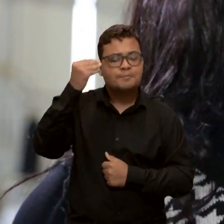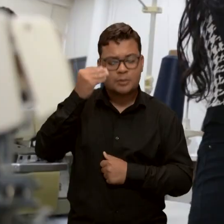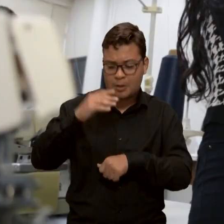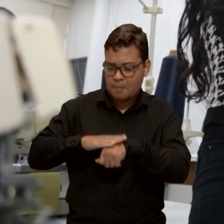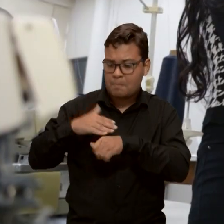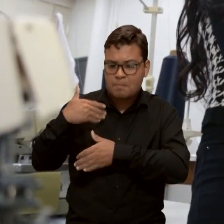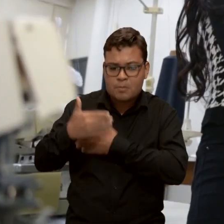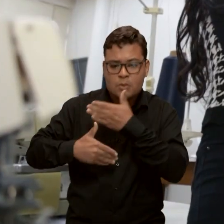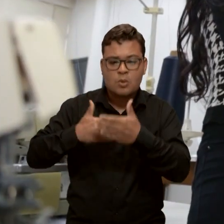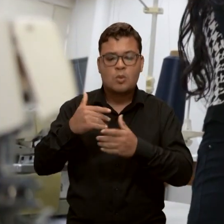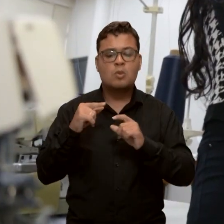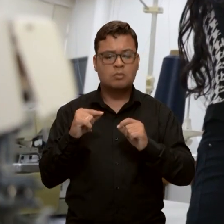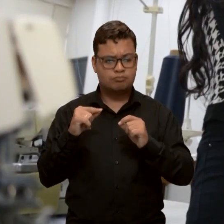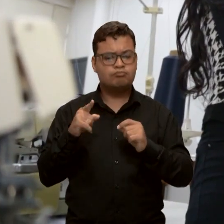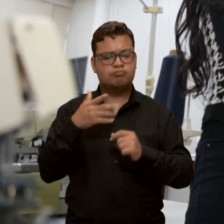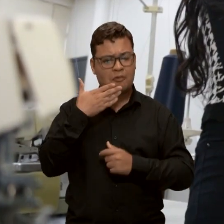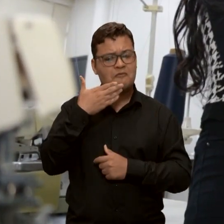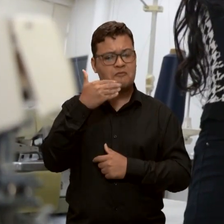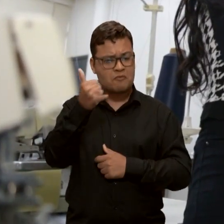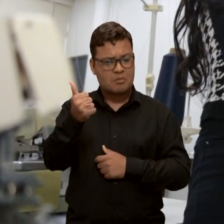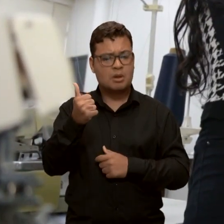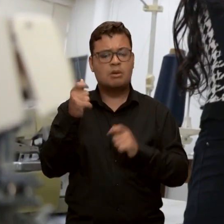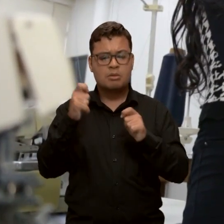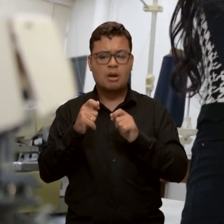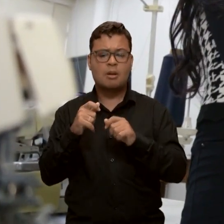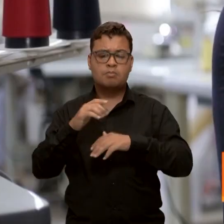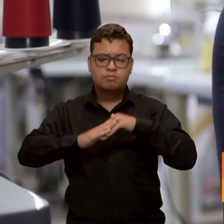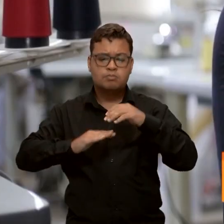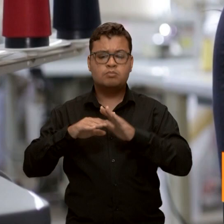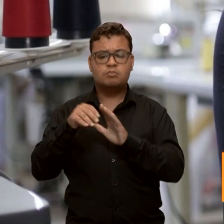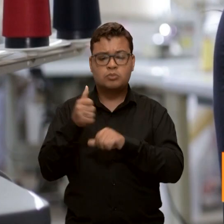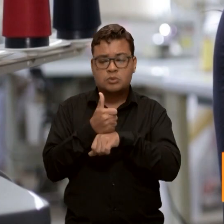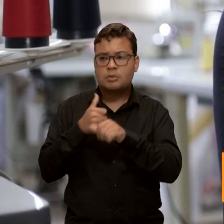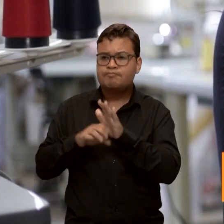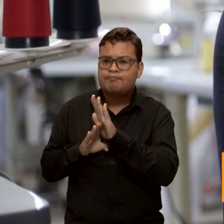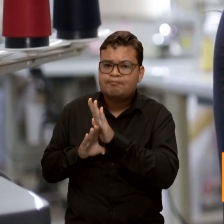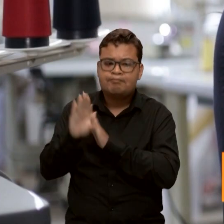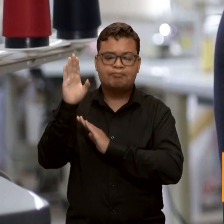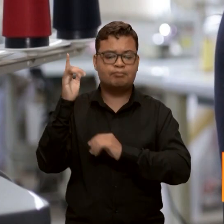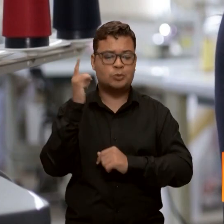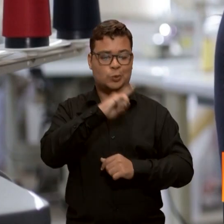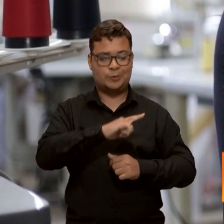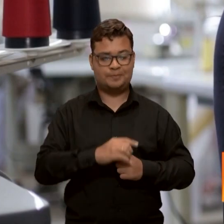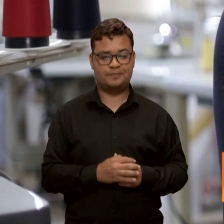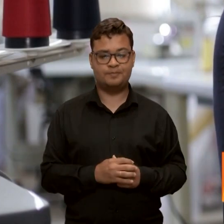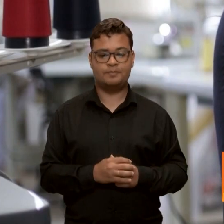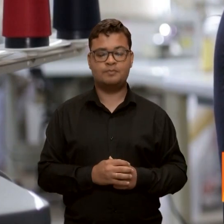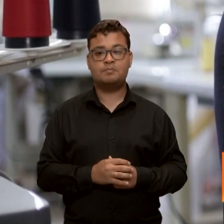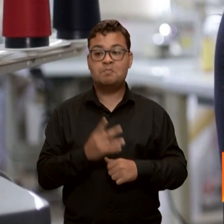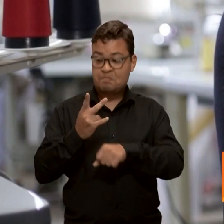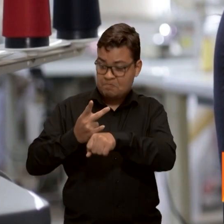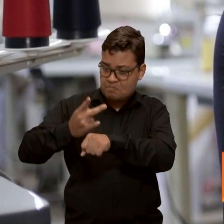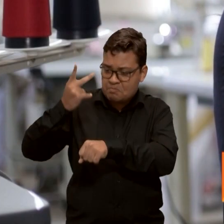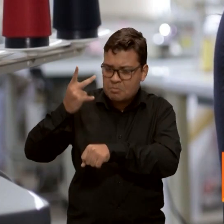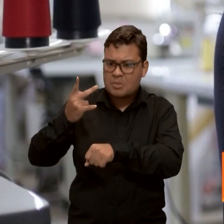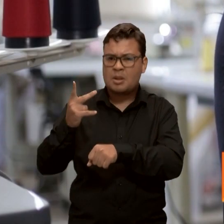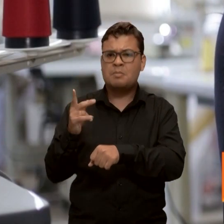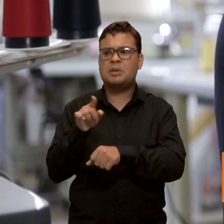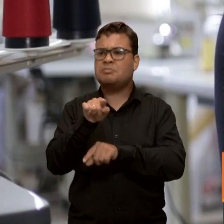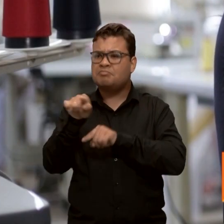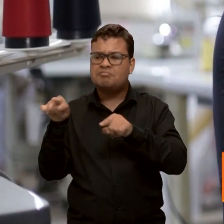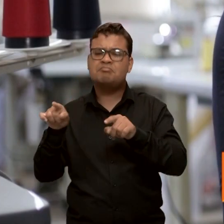processo é o que vale a pena para o crescimento profissional. Eu acho que antes de tudo, antes de qualquer prêmio, antes de qualquer